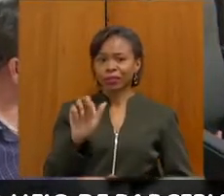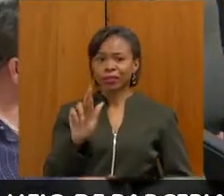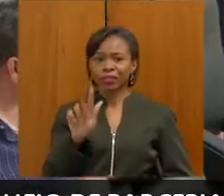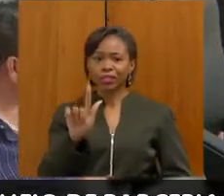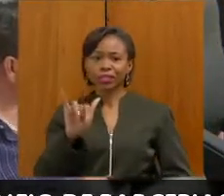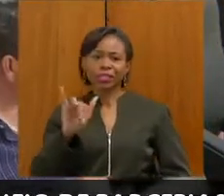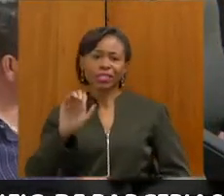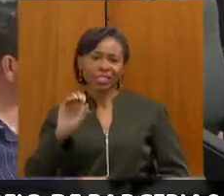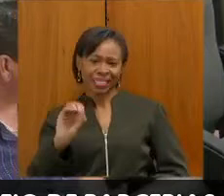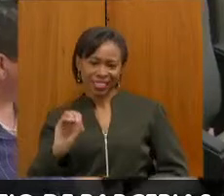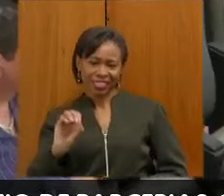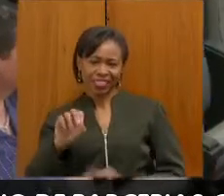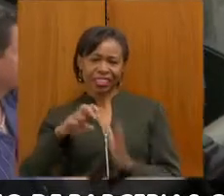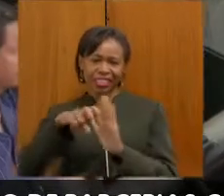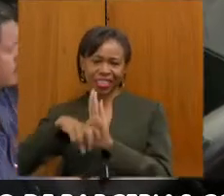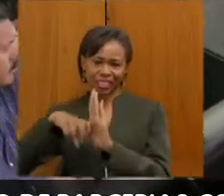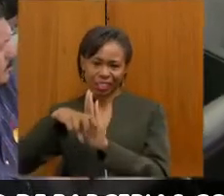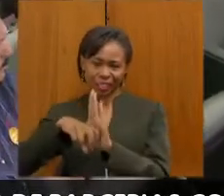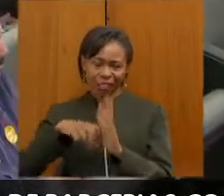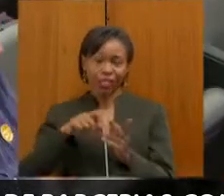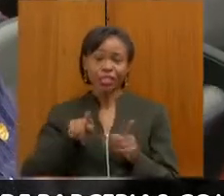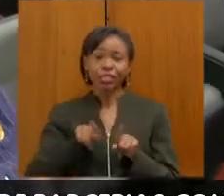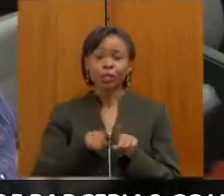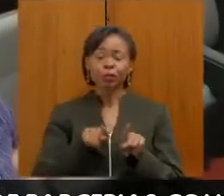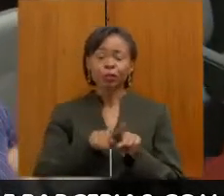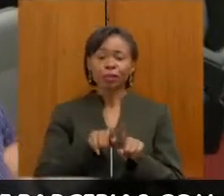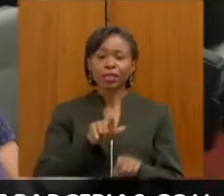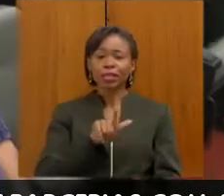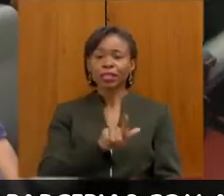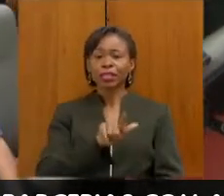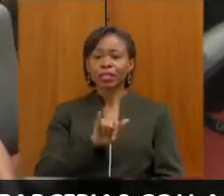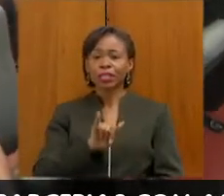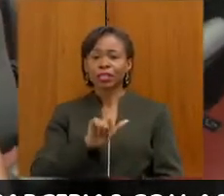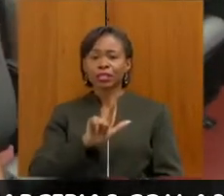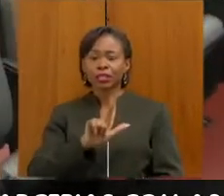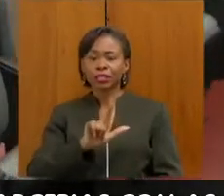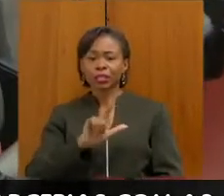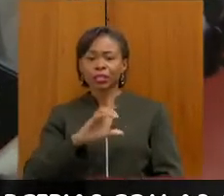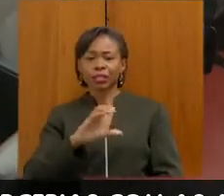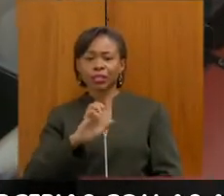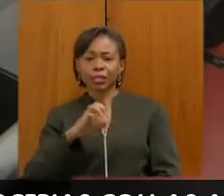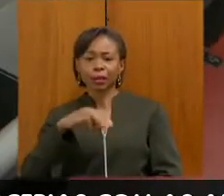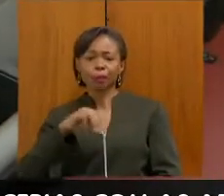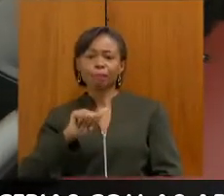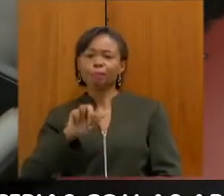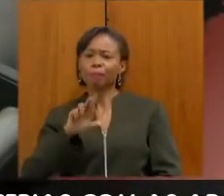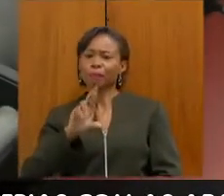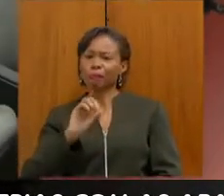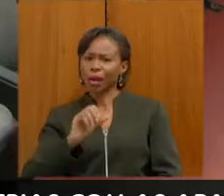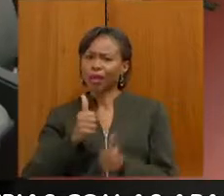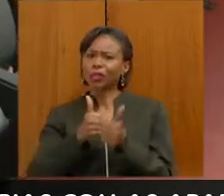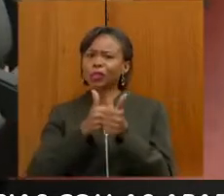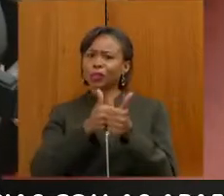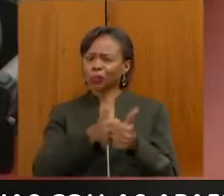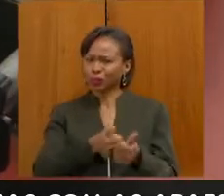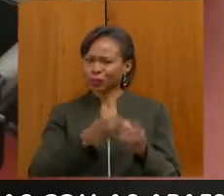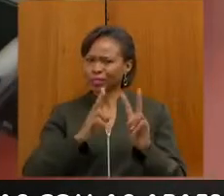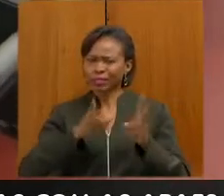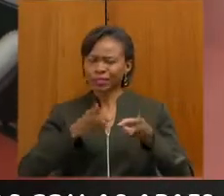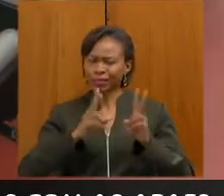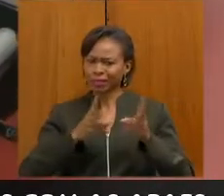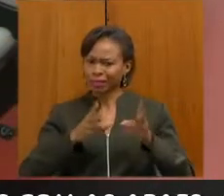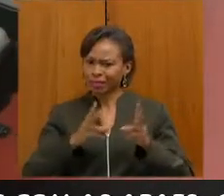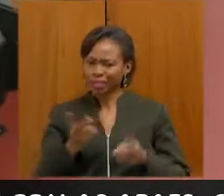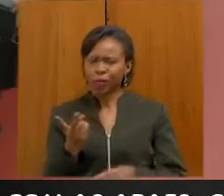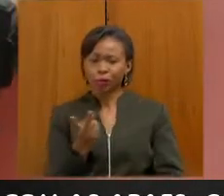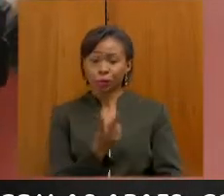e na pessoa do Juscel Mário, também sempre acompanhando nossas ações. E na pessoa dos dois, cumprimento todos